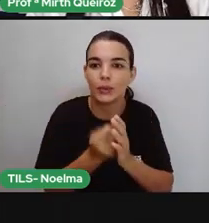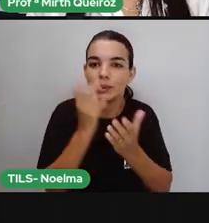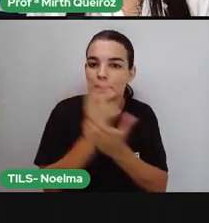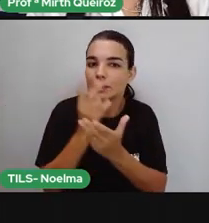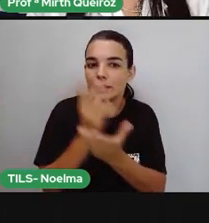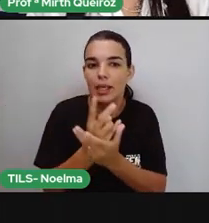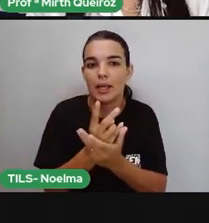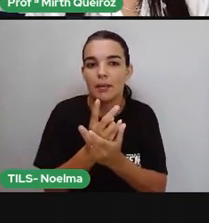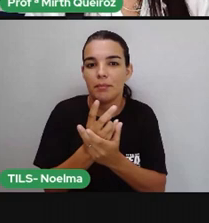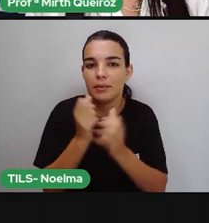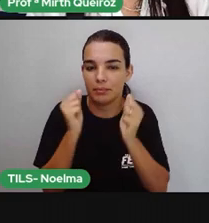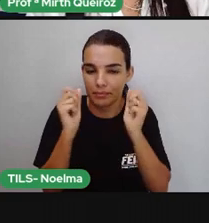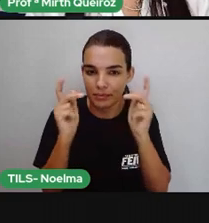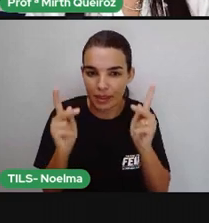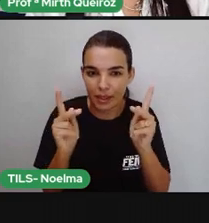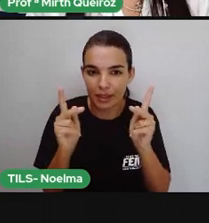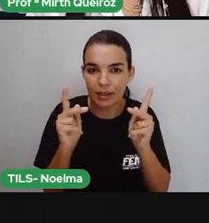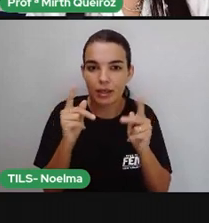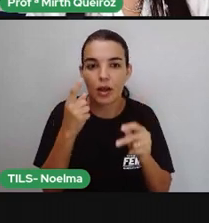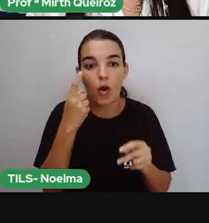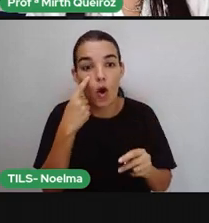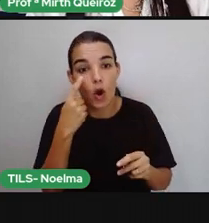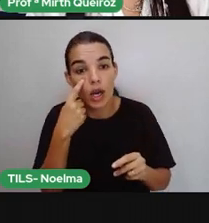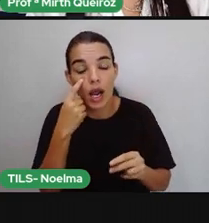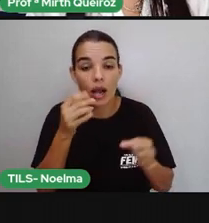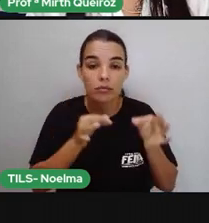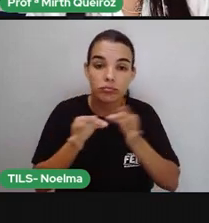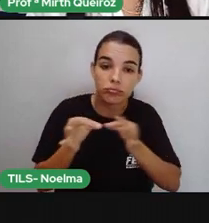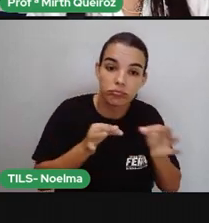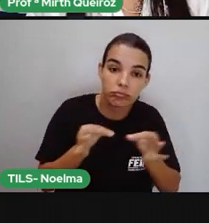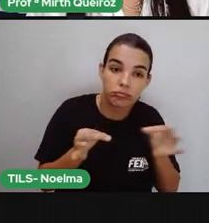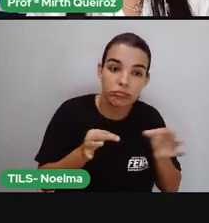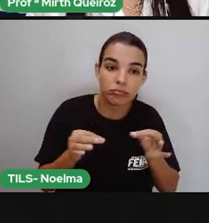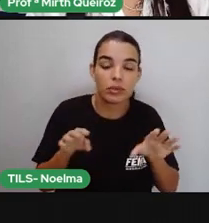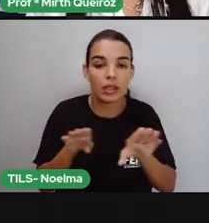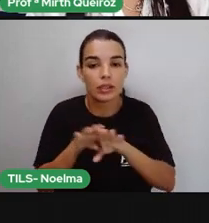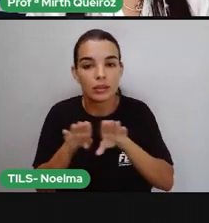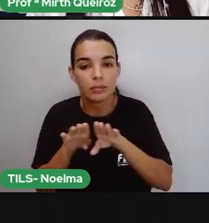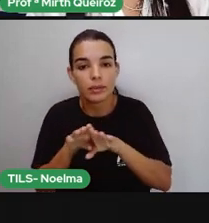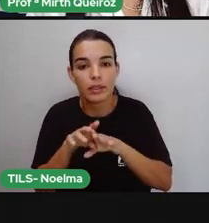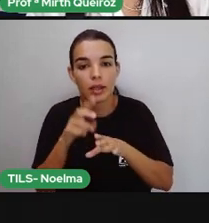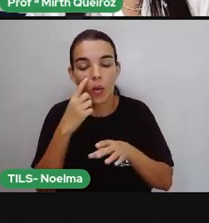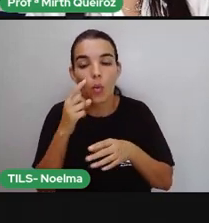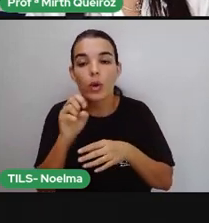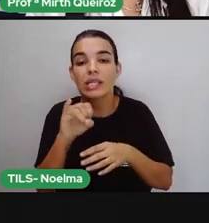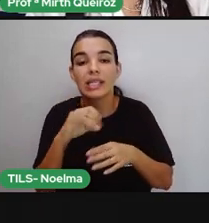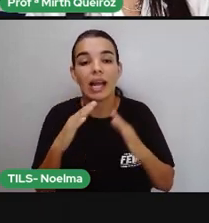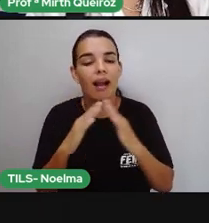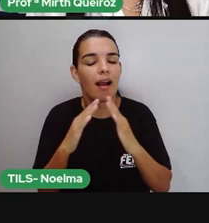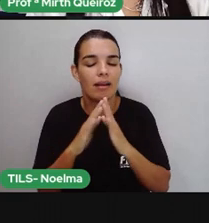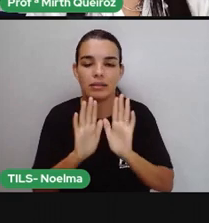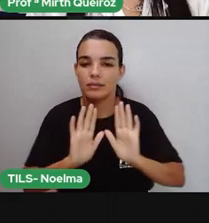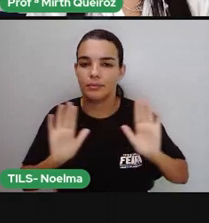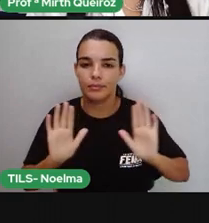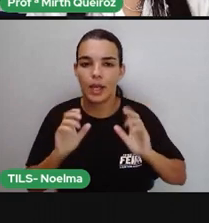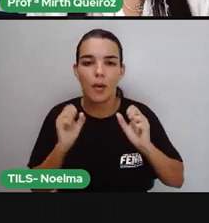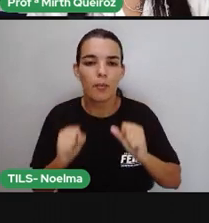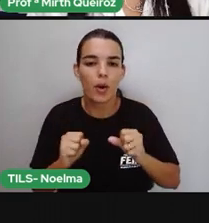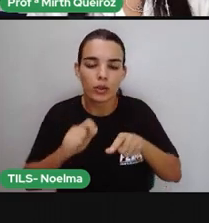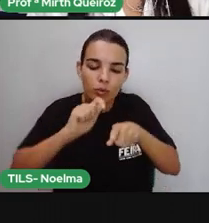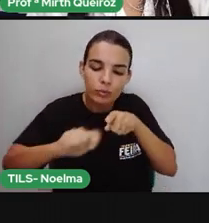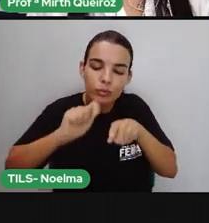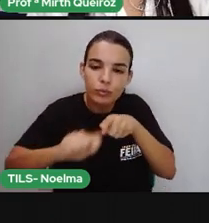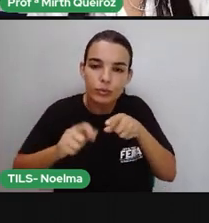sempre, é claro, obviamente, os materiais que estão disponíveis na casa de vocês. Pode utilizar a caixinha de